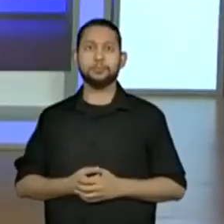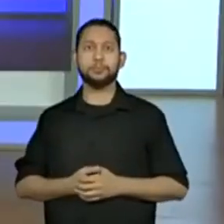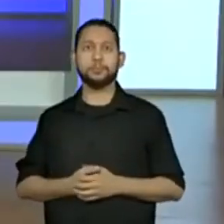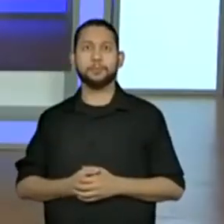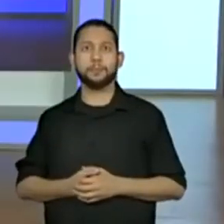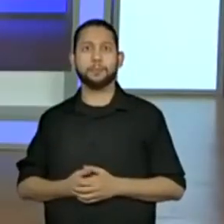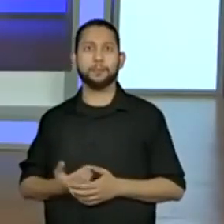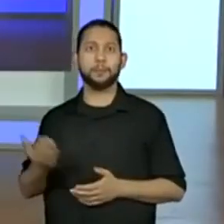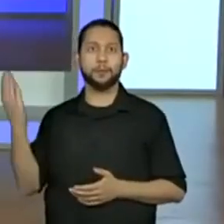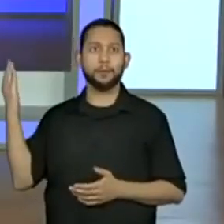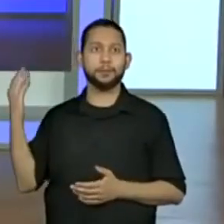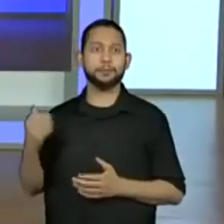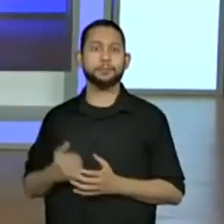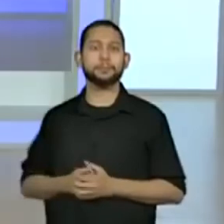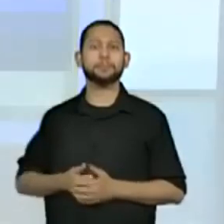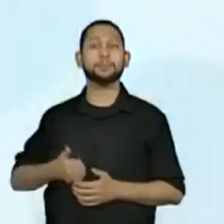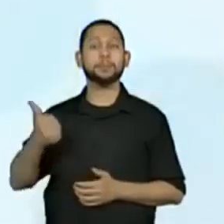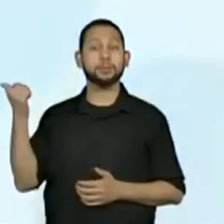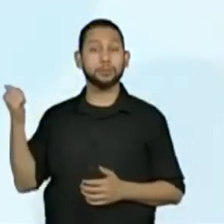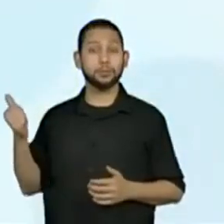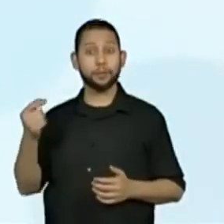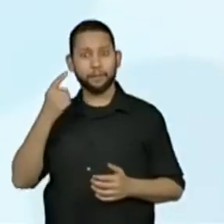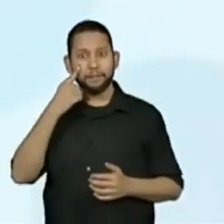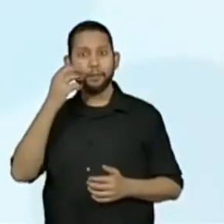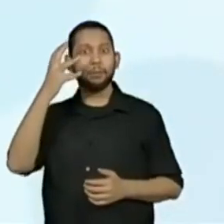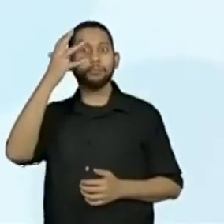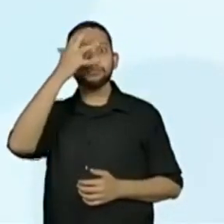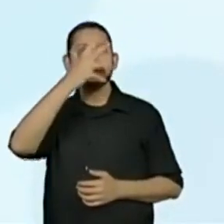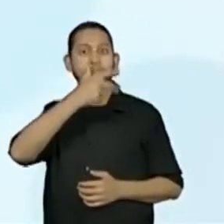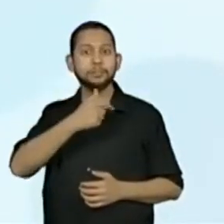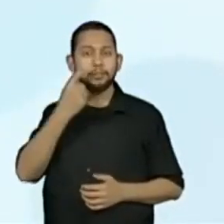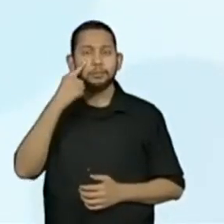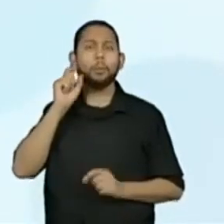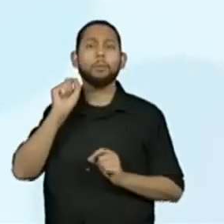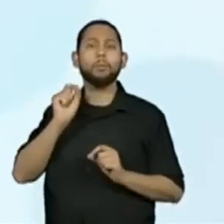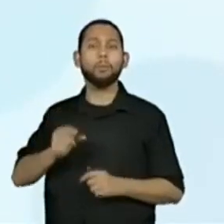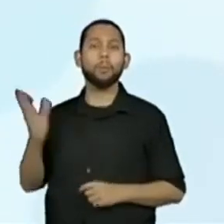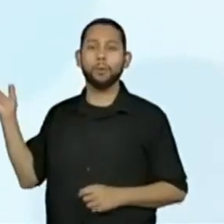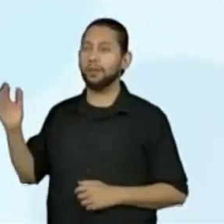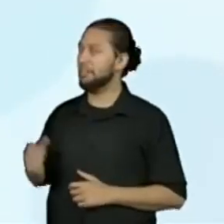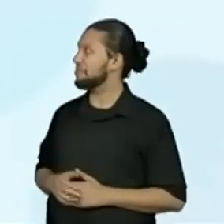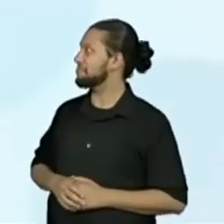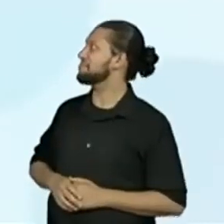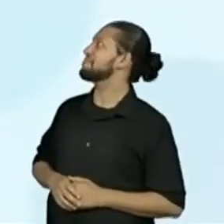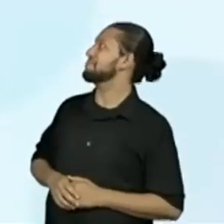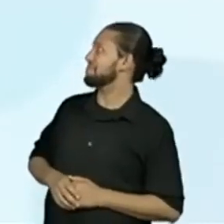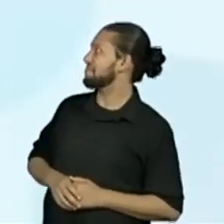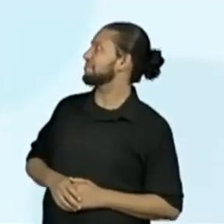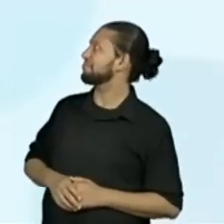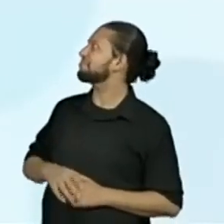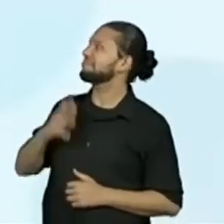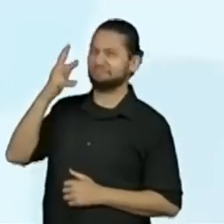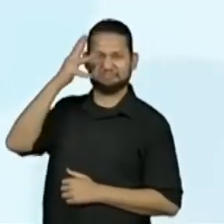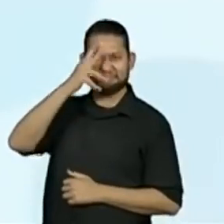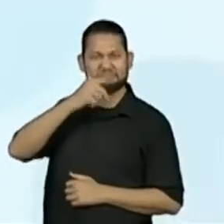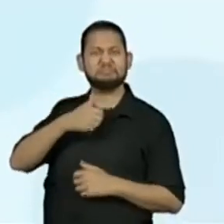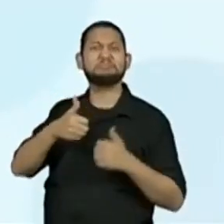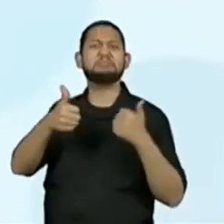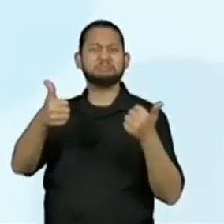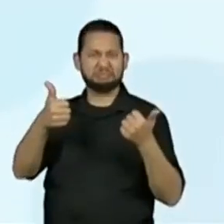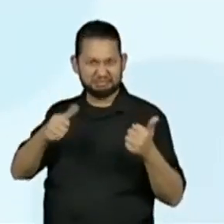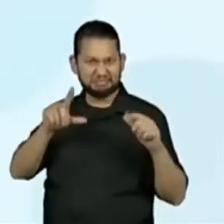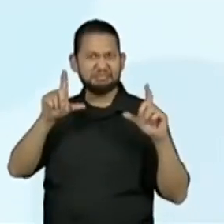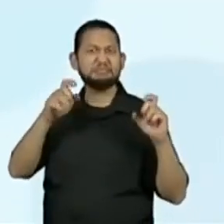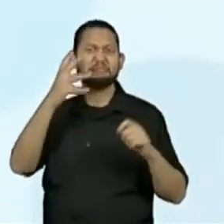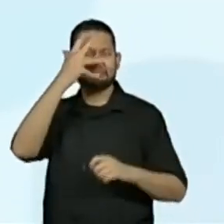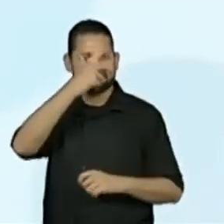Olha só, olha que imagem bonita, hein? Ó, o Andrei gostou, hein? Estou vendo o Andrei aí, achou bonitona a imagem, né?